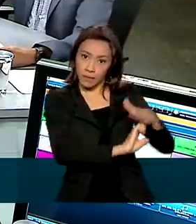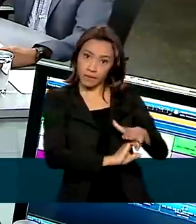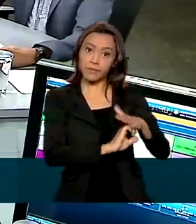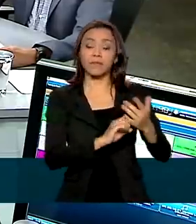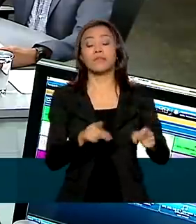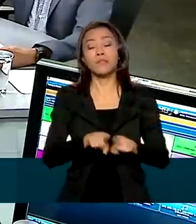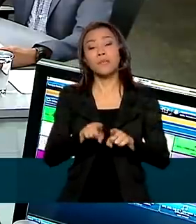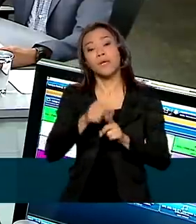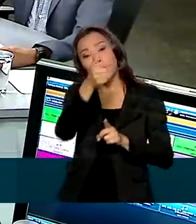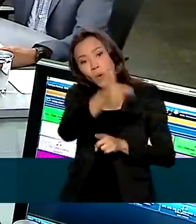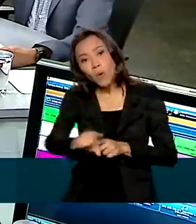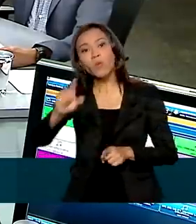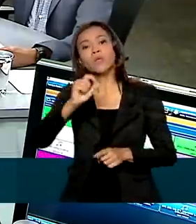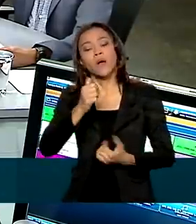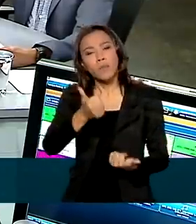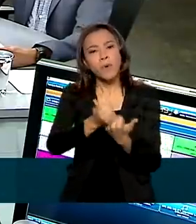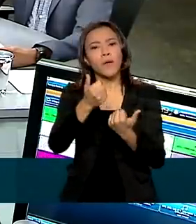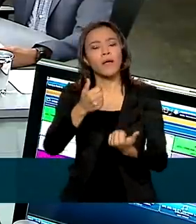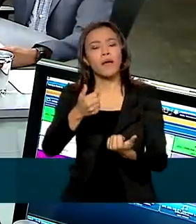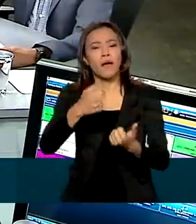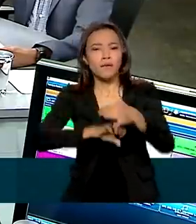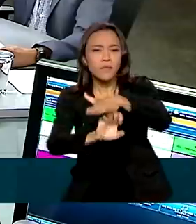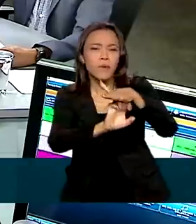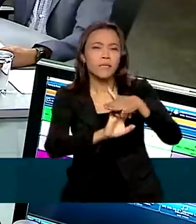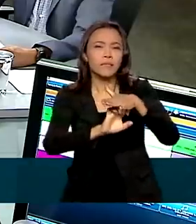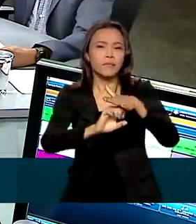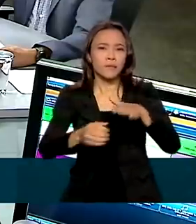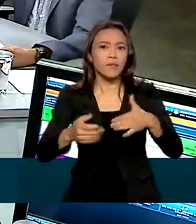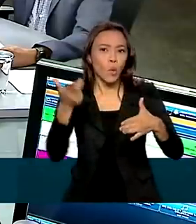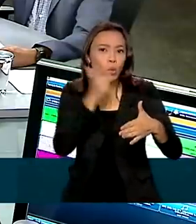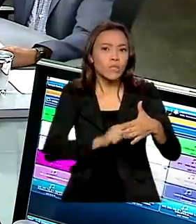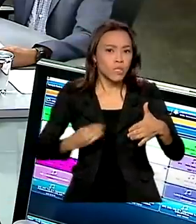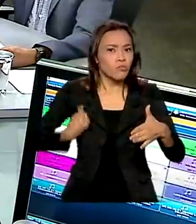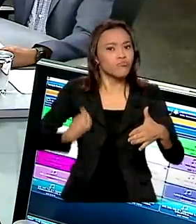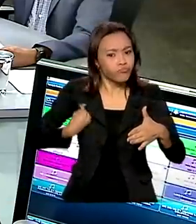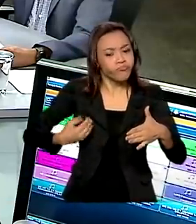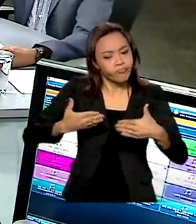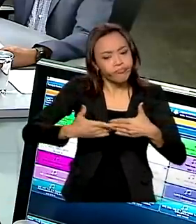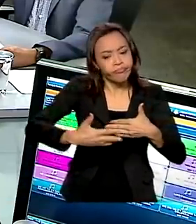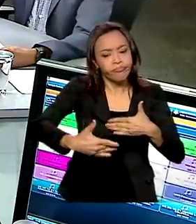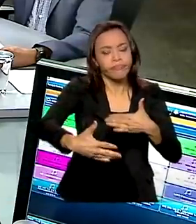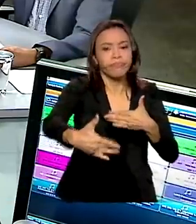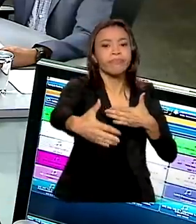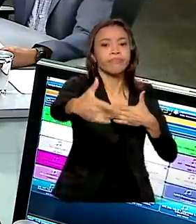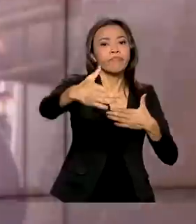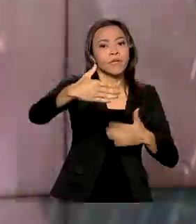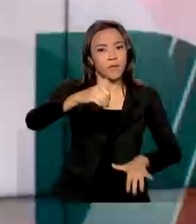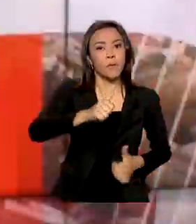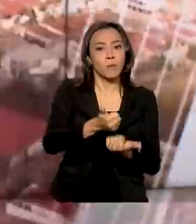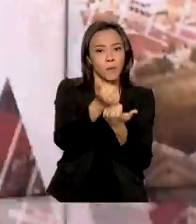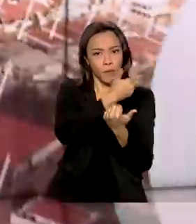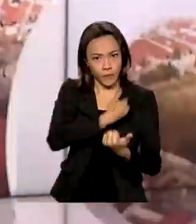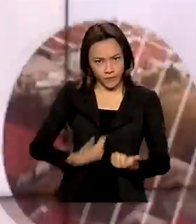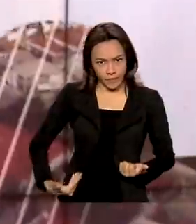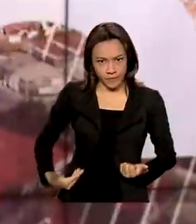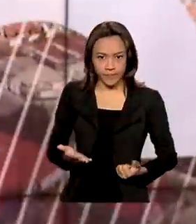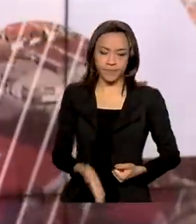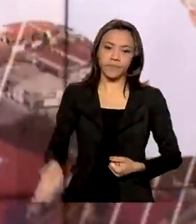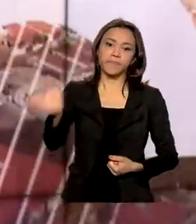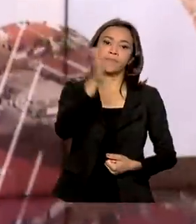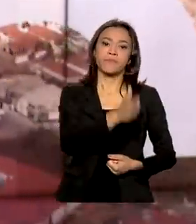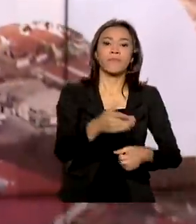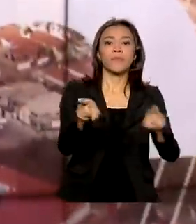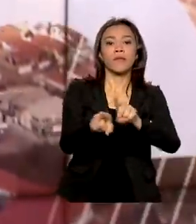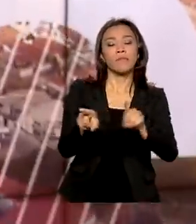empresas conseguissem sobreviver, porque o governo absorveu uma parte do custo delas. Também na